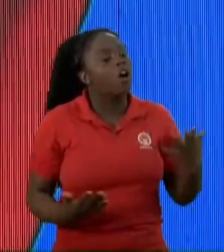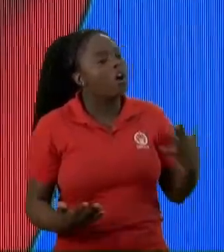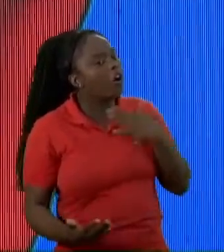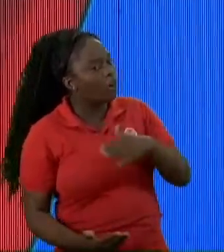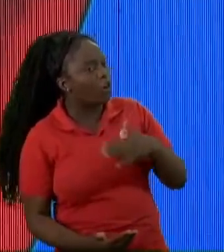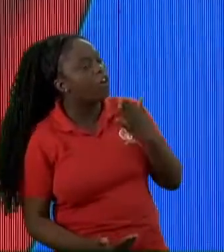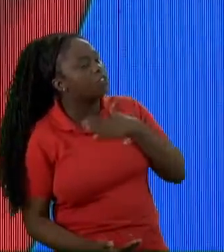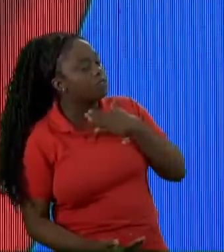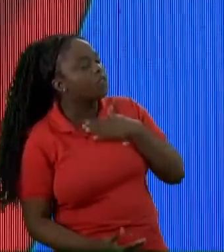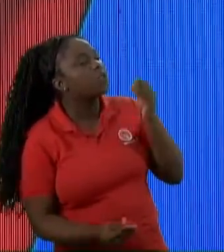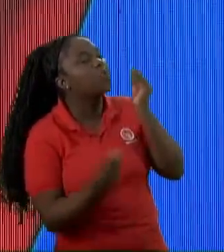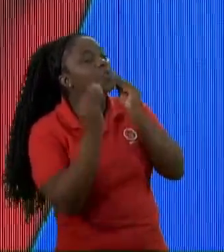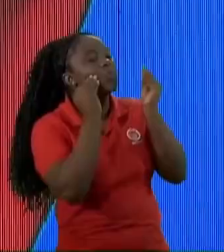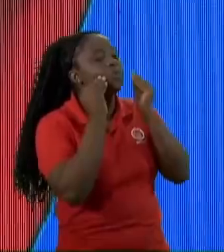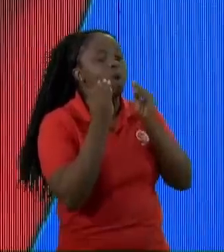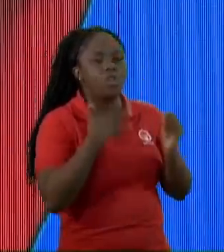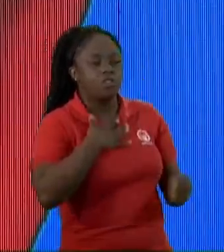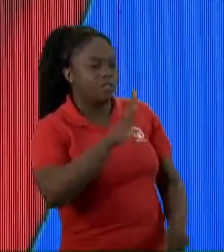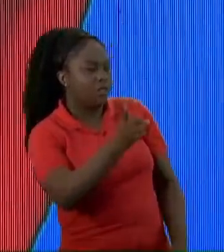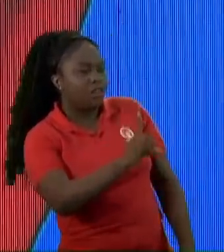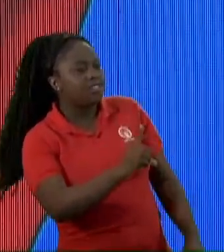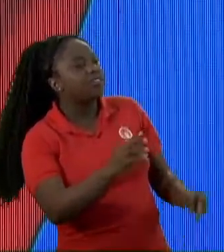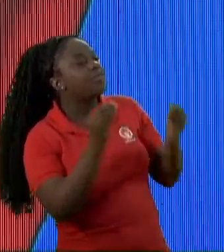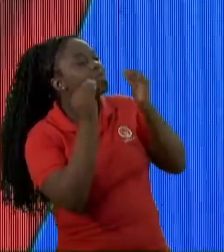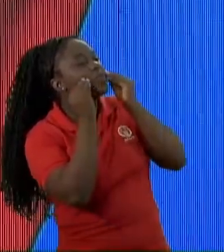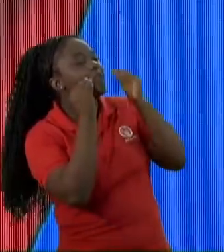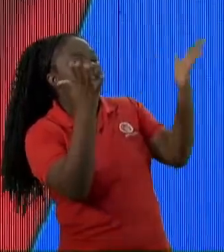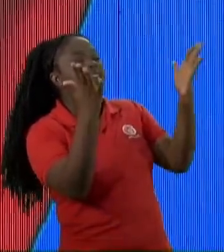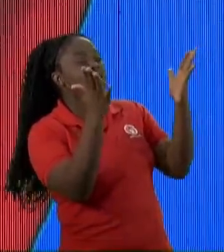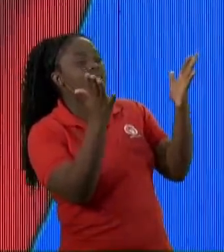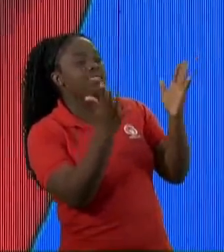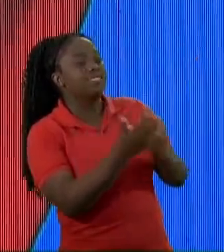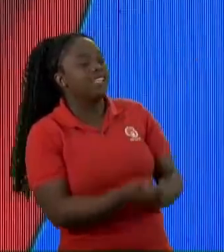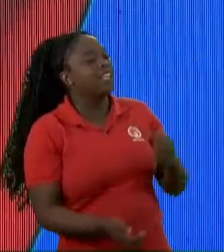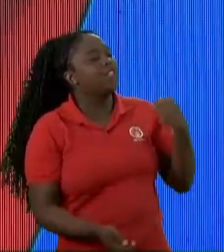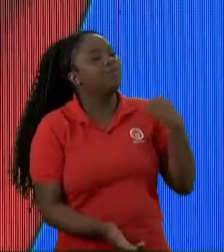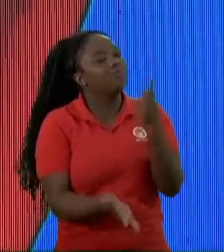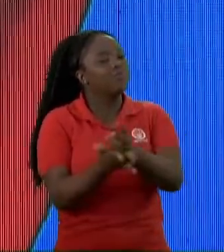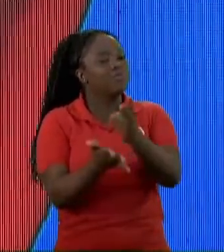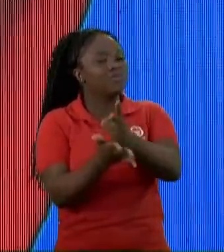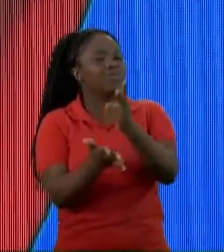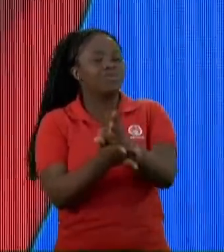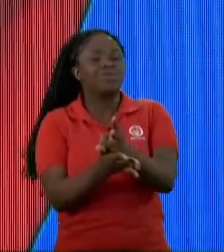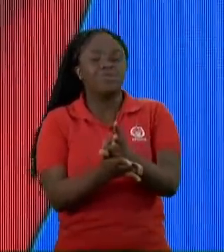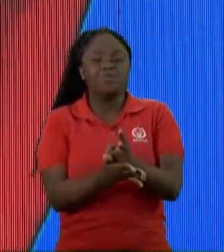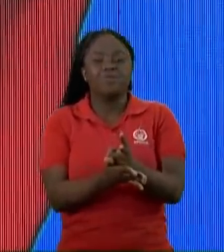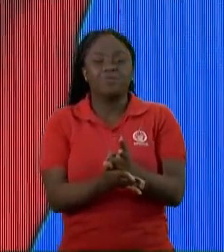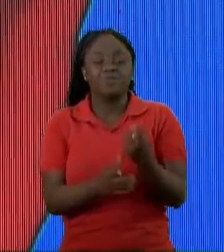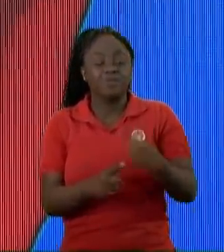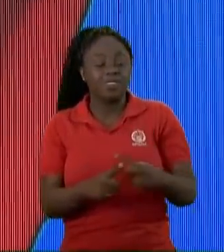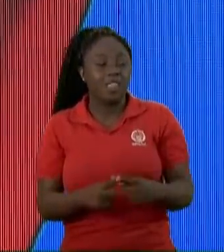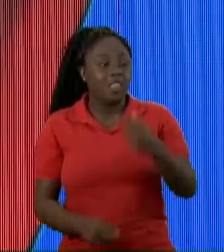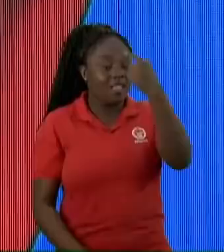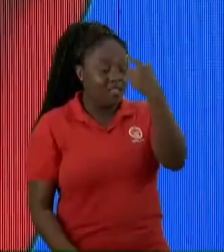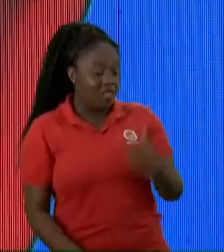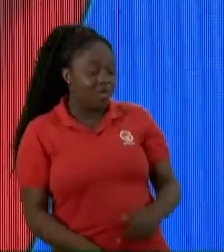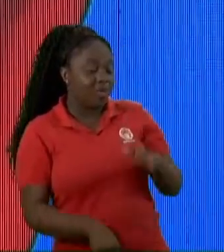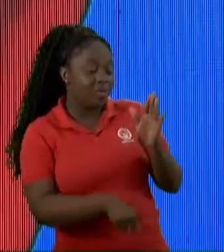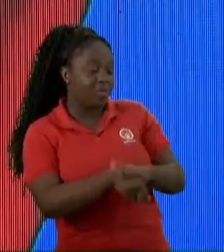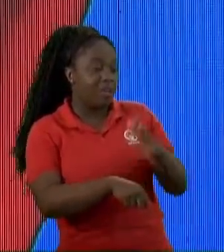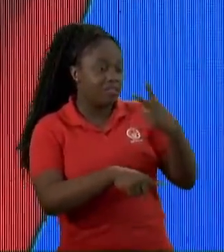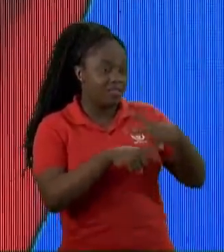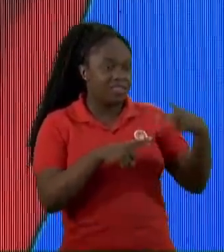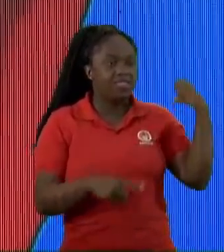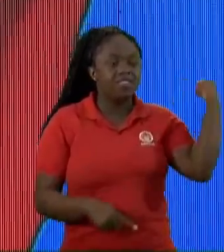Beijo Quem não gosta Outro beijo E eu estou indo para frente Porque eu sou mais que vencedor